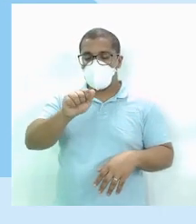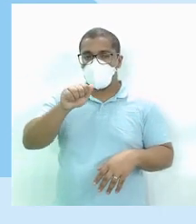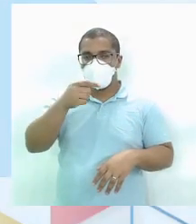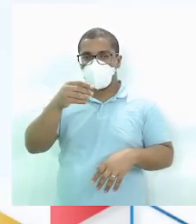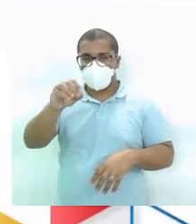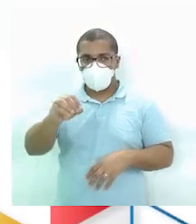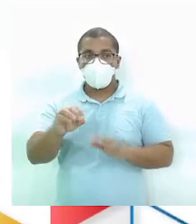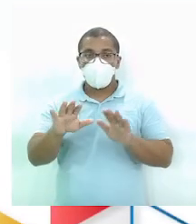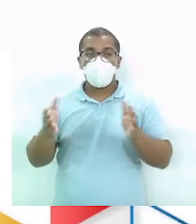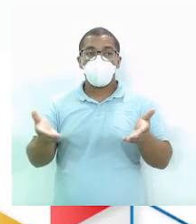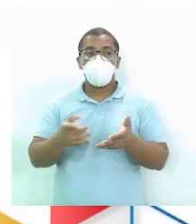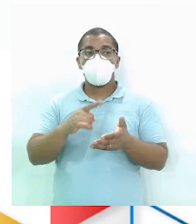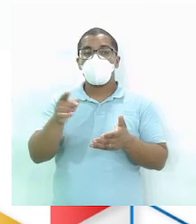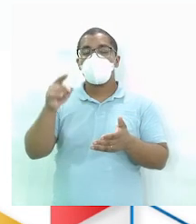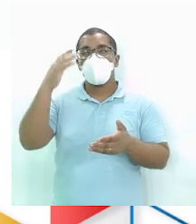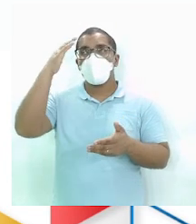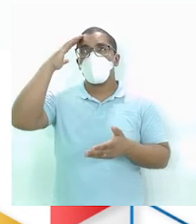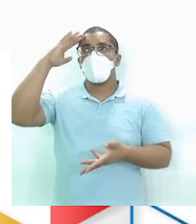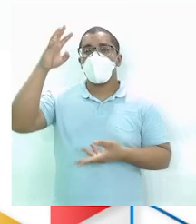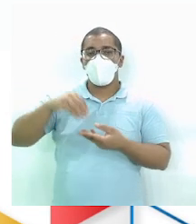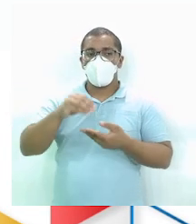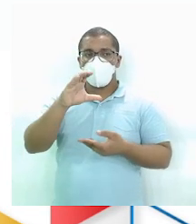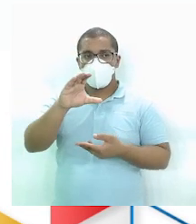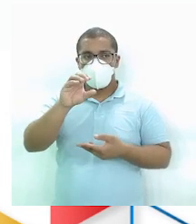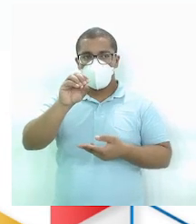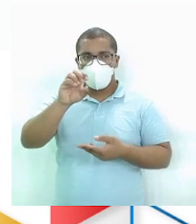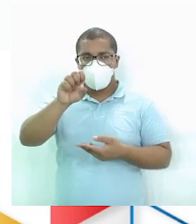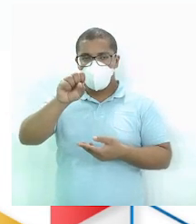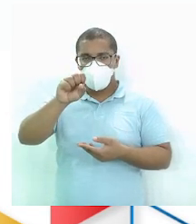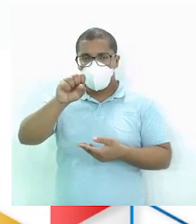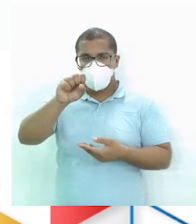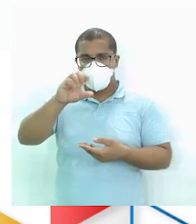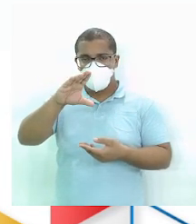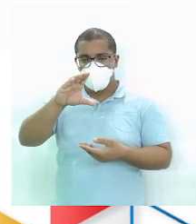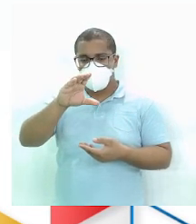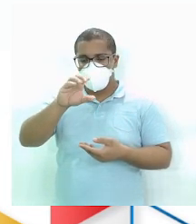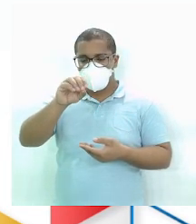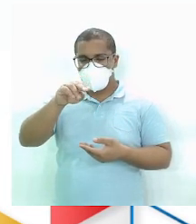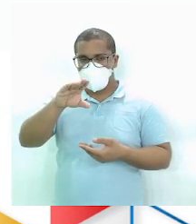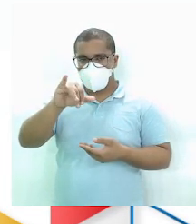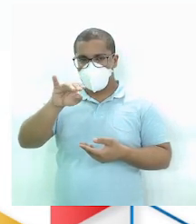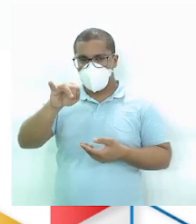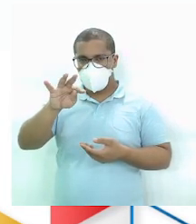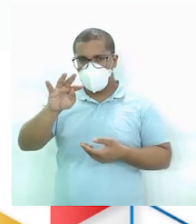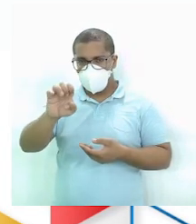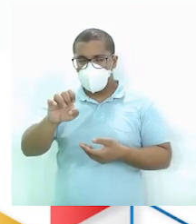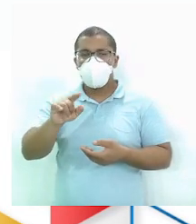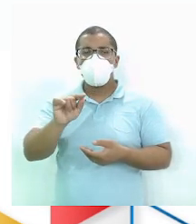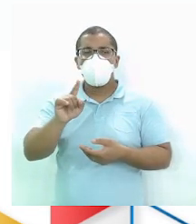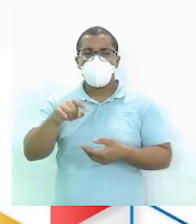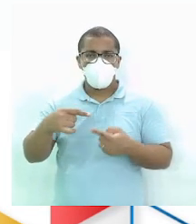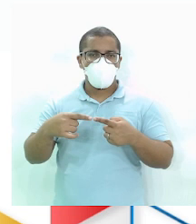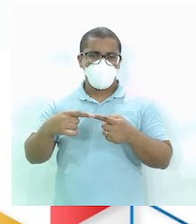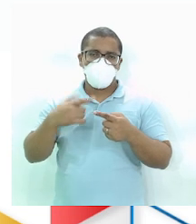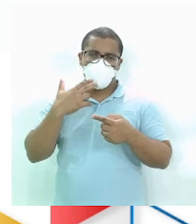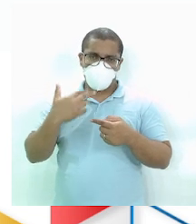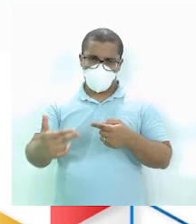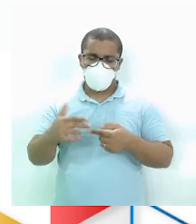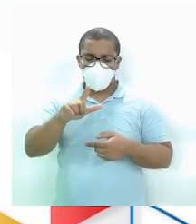Aí eu trouxe uma coisa Bem interessante Que vocês vão adorar Cossiente é a palavra Deriva do Do termo latim